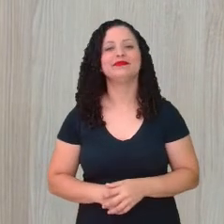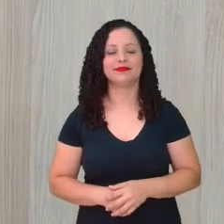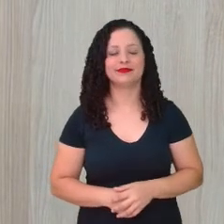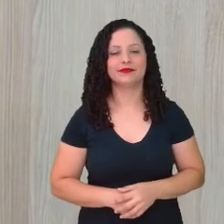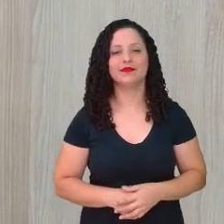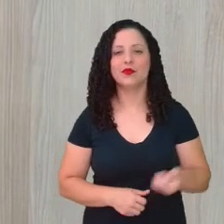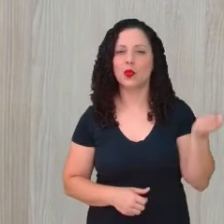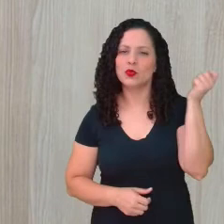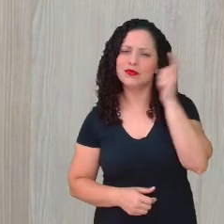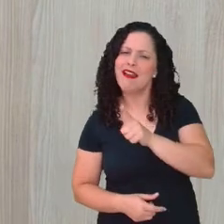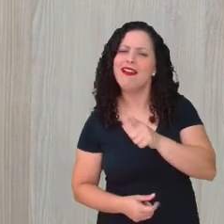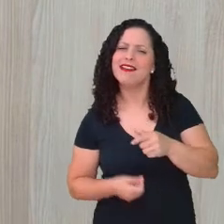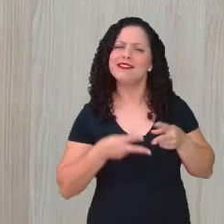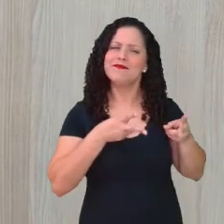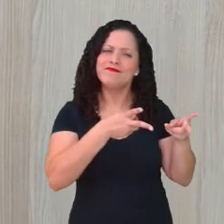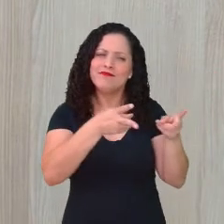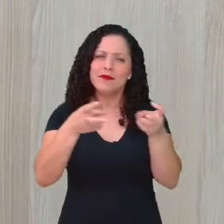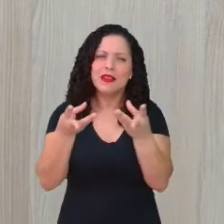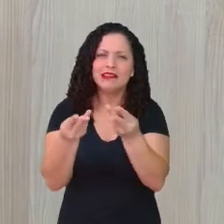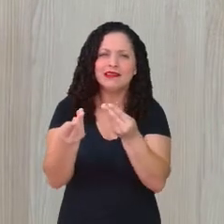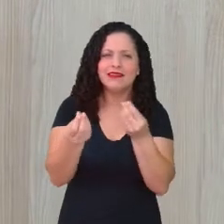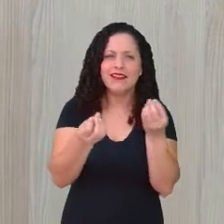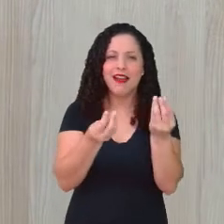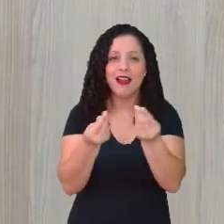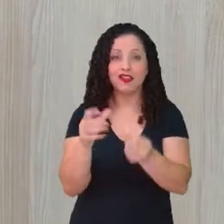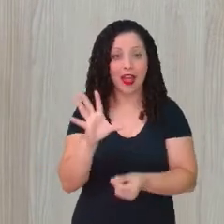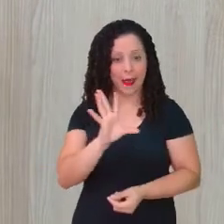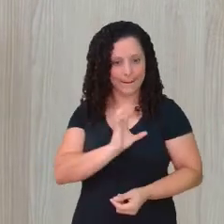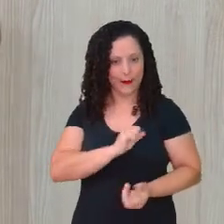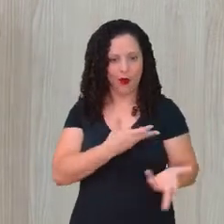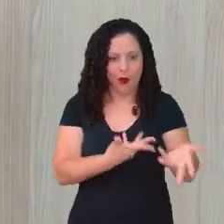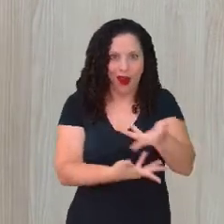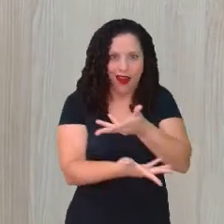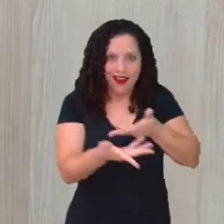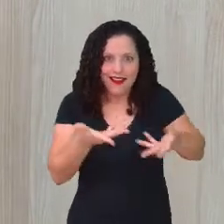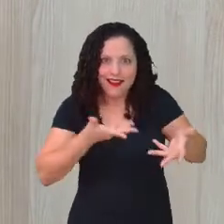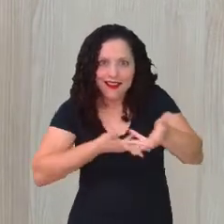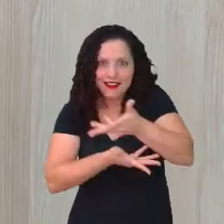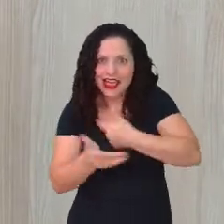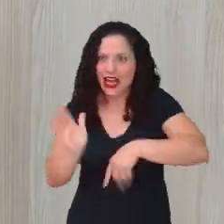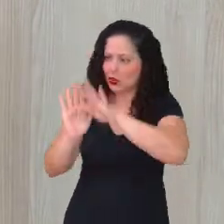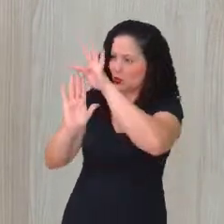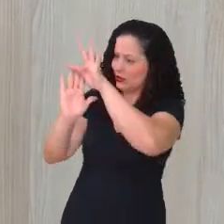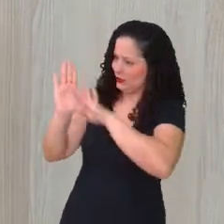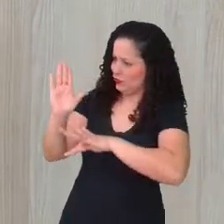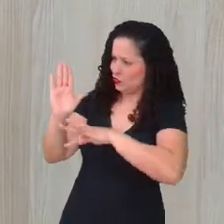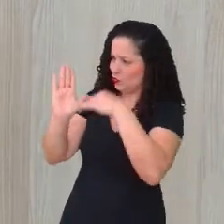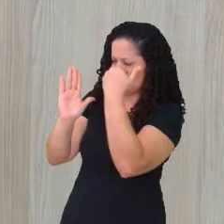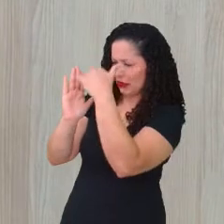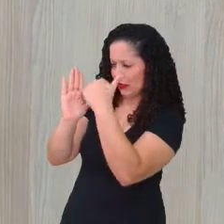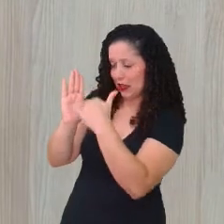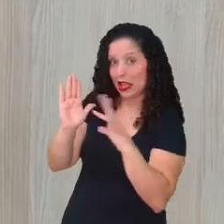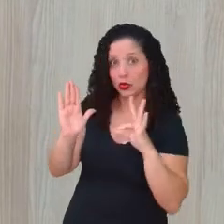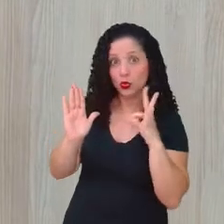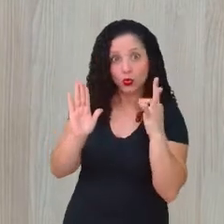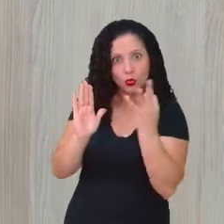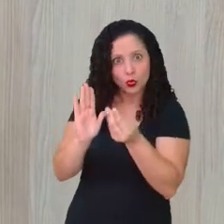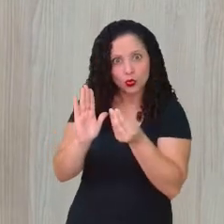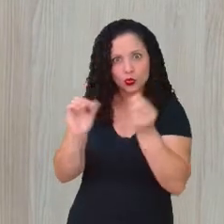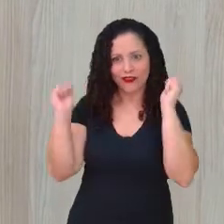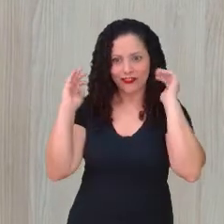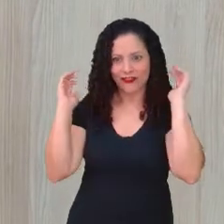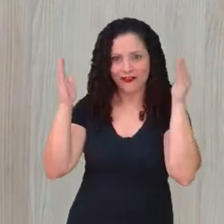consegue perceber o quanto o amor está ali envolto em todas as atividades que ela se propõe a fazer, né?